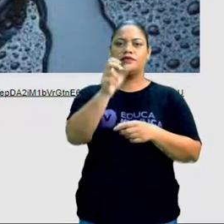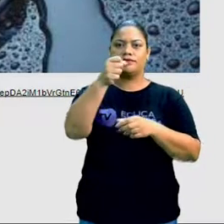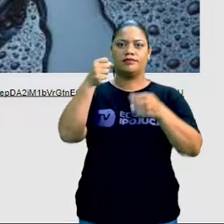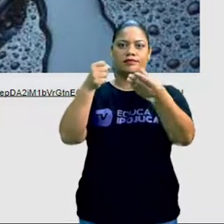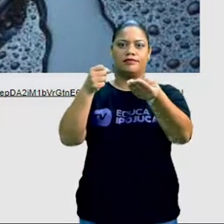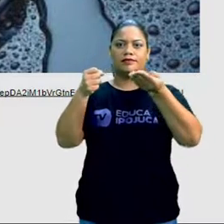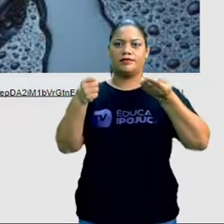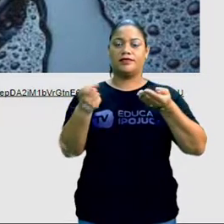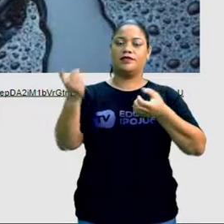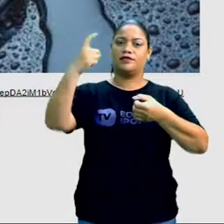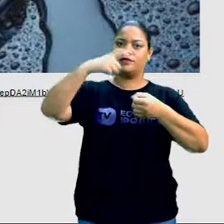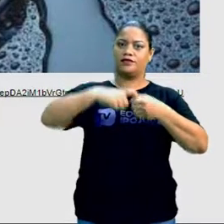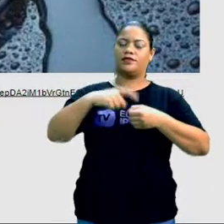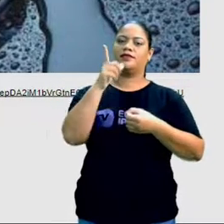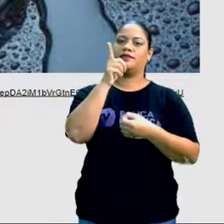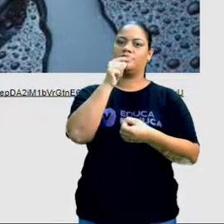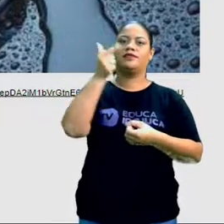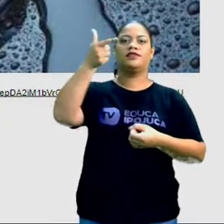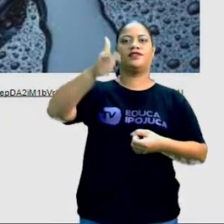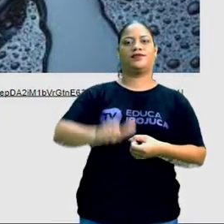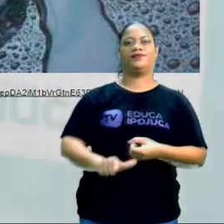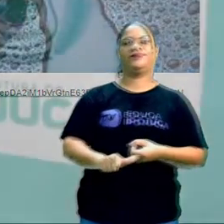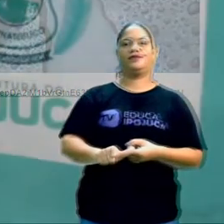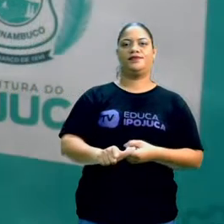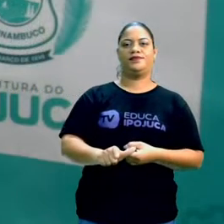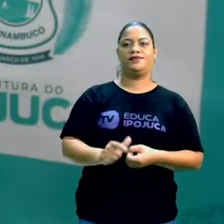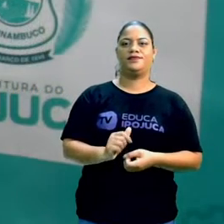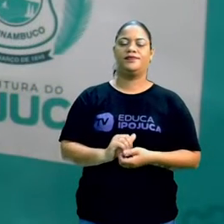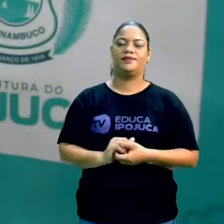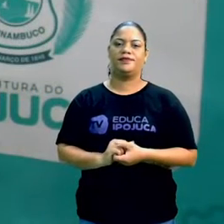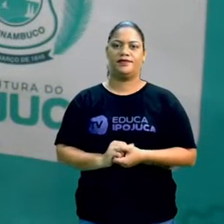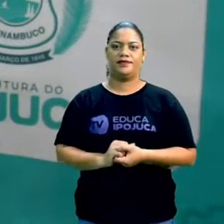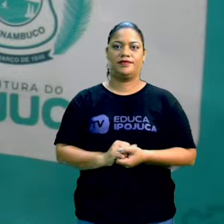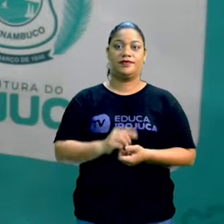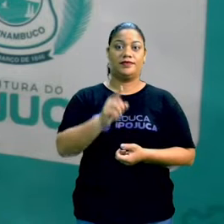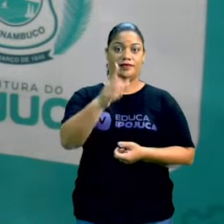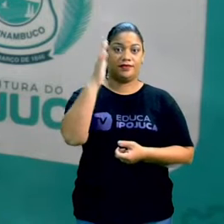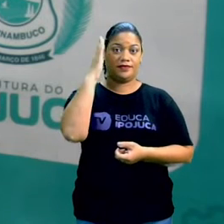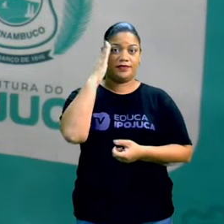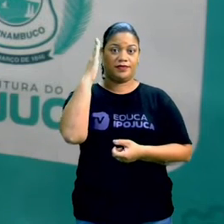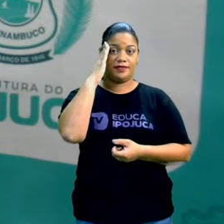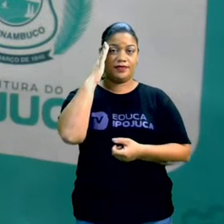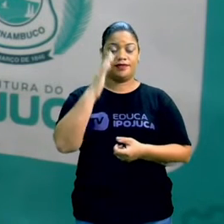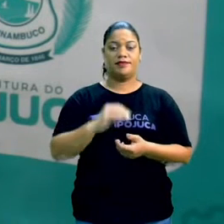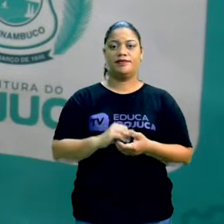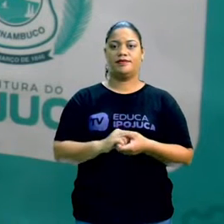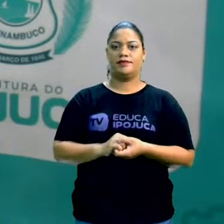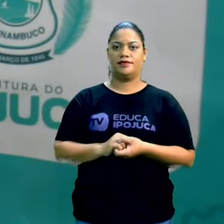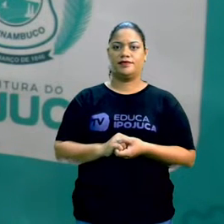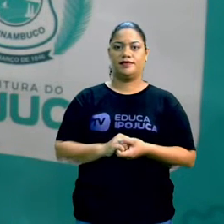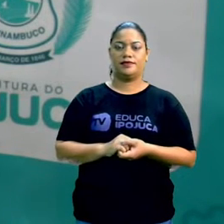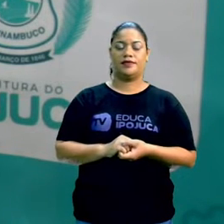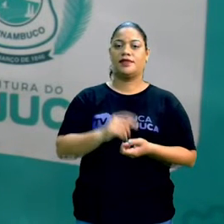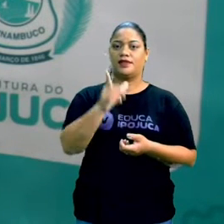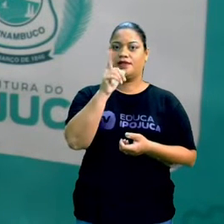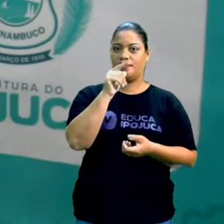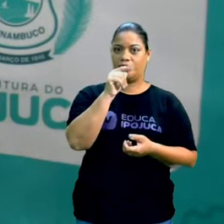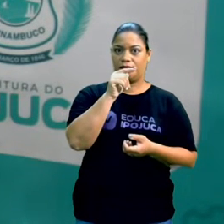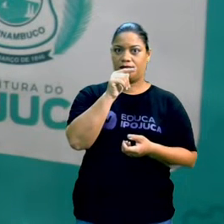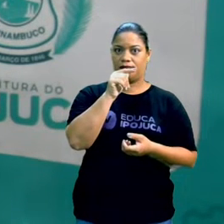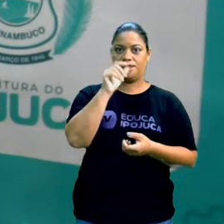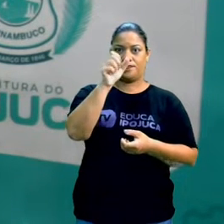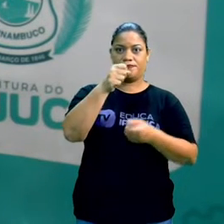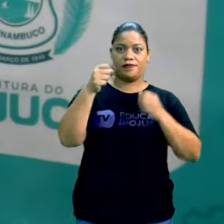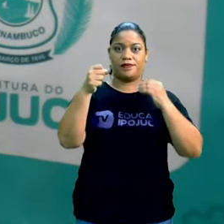e ele volta a virar água de novo. Então se você entender, se eu pego uma água, coloco no